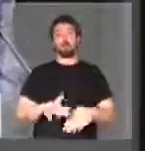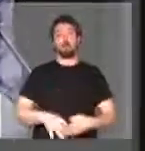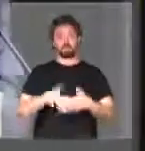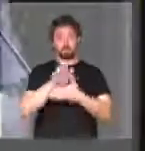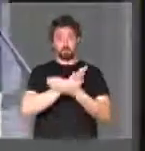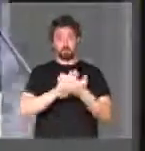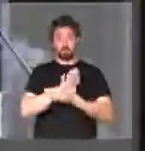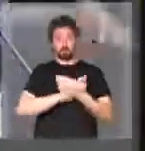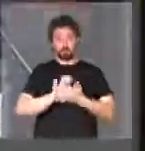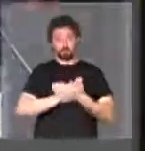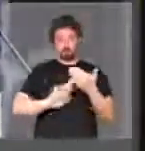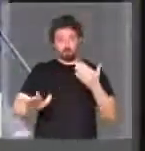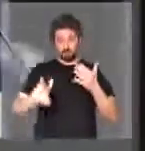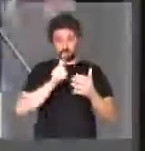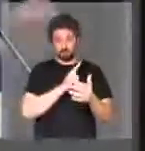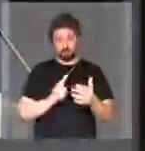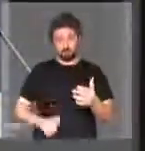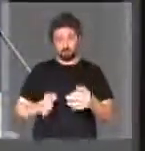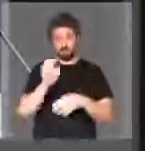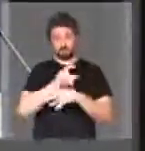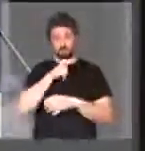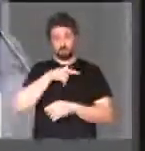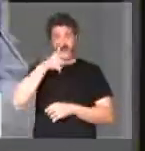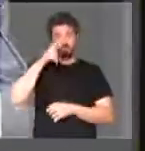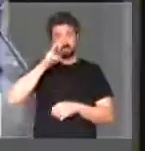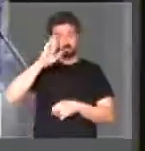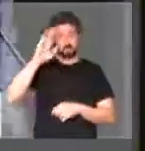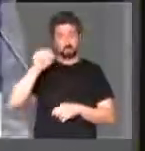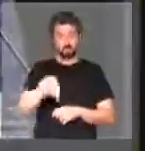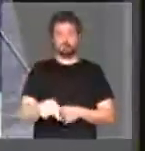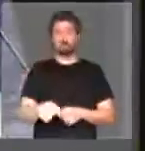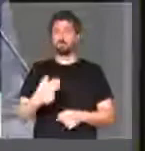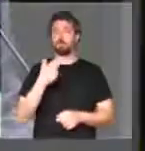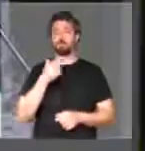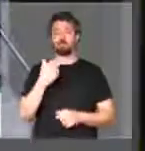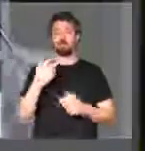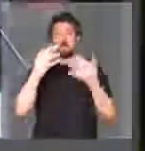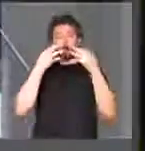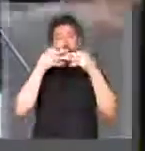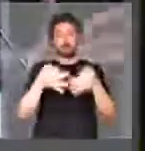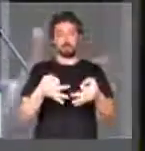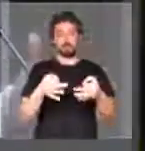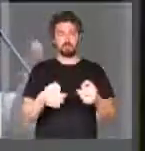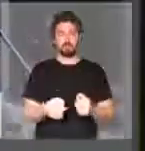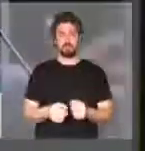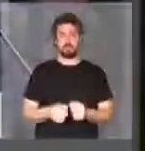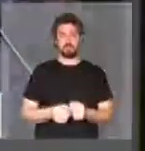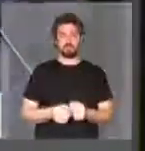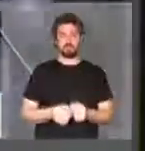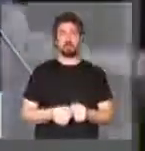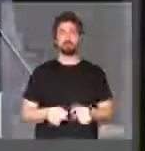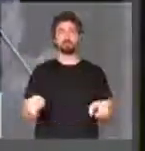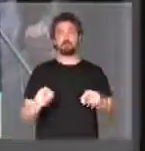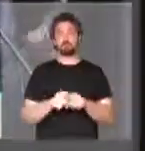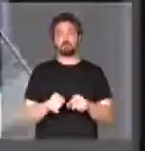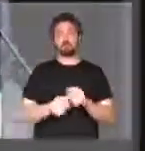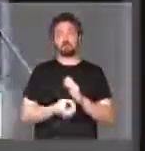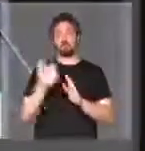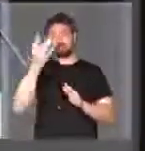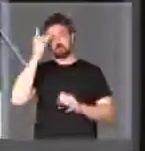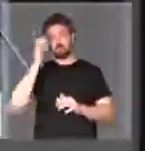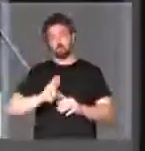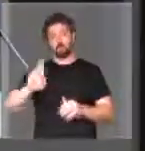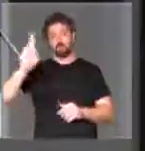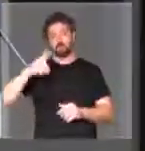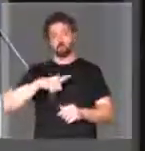liderança do governo do Estado, principal interessado, não é possível chamar a atenção do governo federal e de tantas